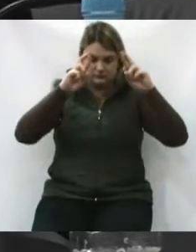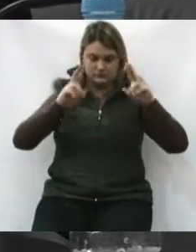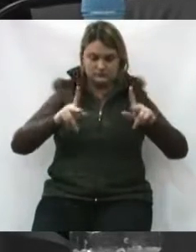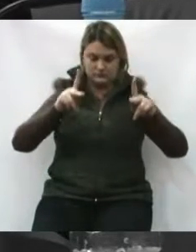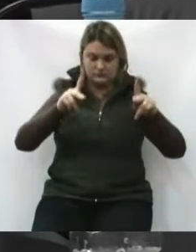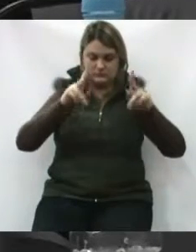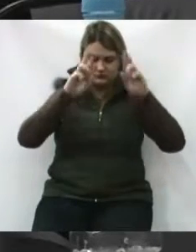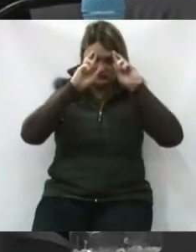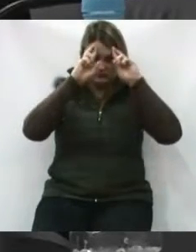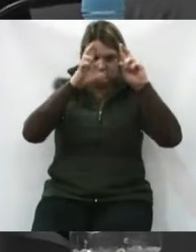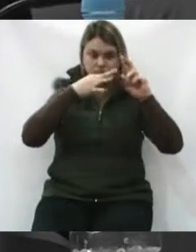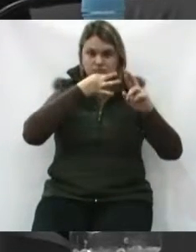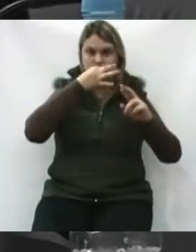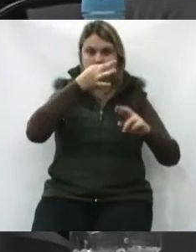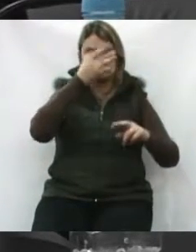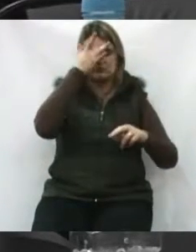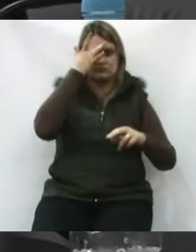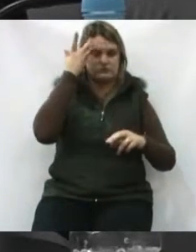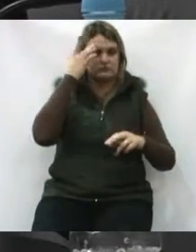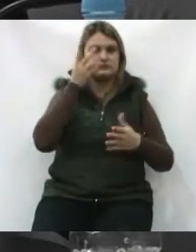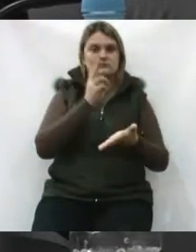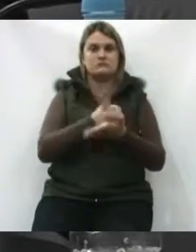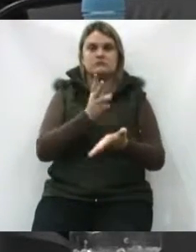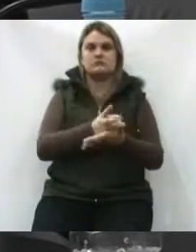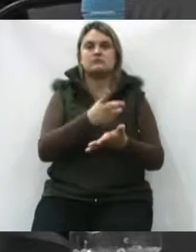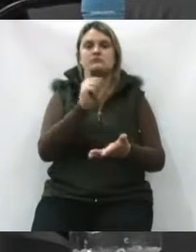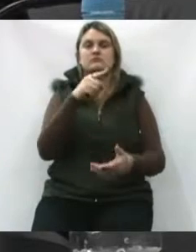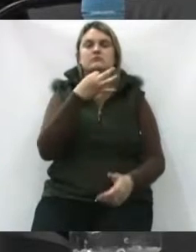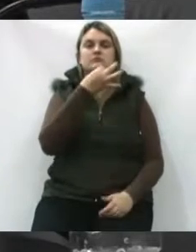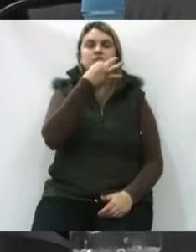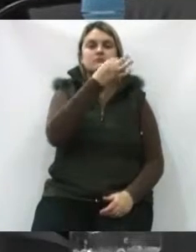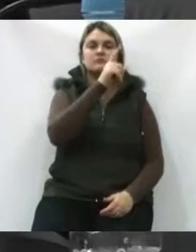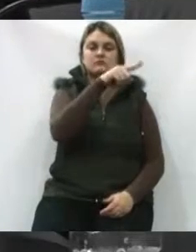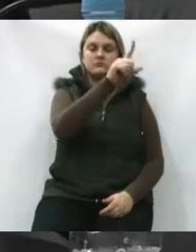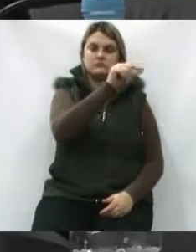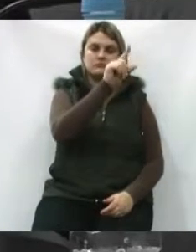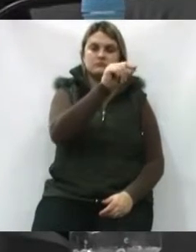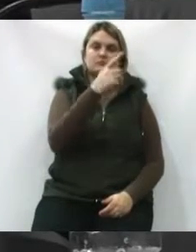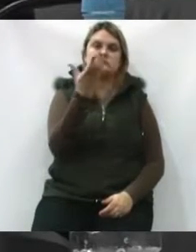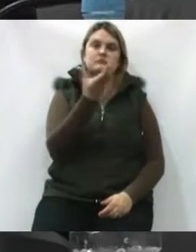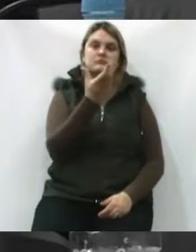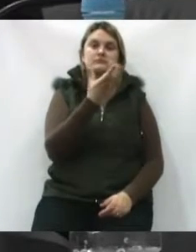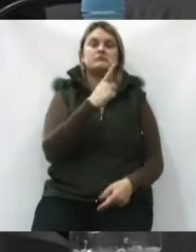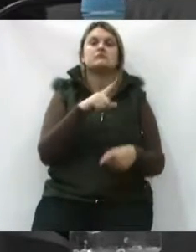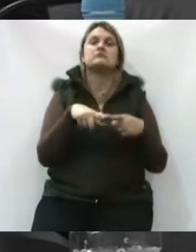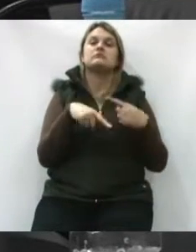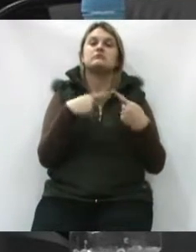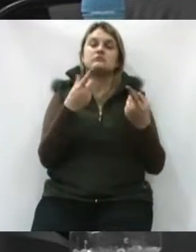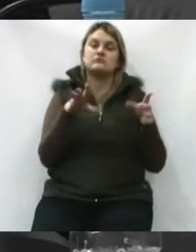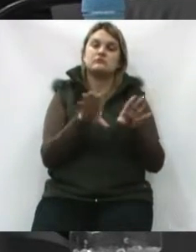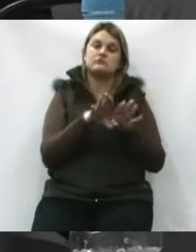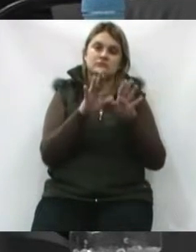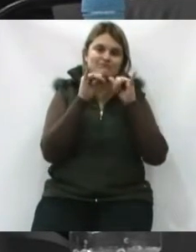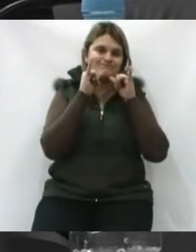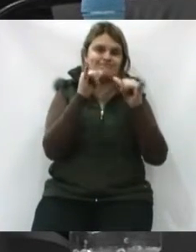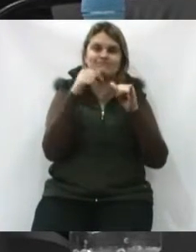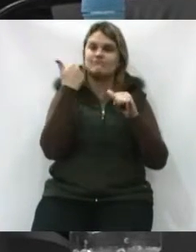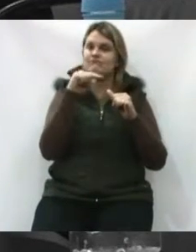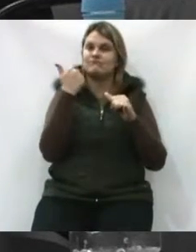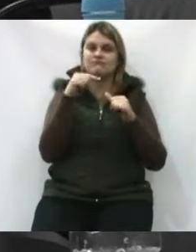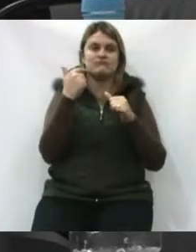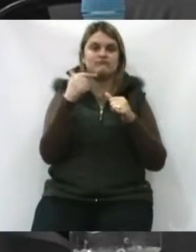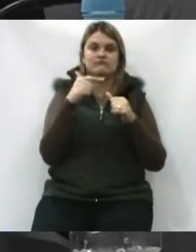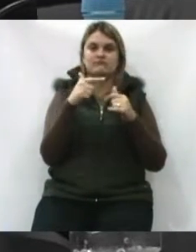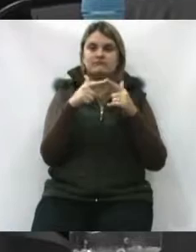população, respeitar a opinião do cidadão sempre, que é a opinião dele, é ele que escolhe, é ele que quer, mas também alertar que não existe